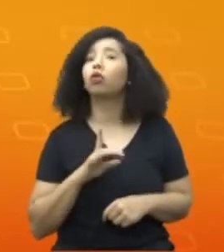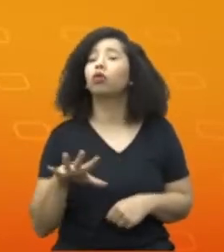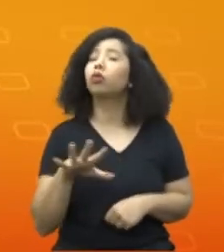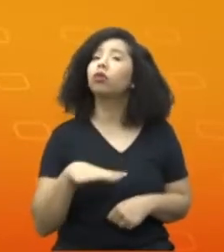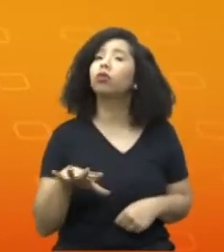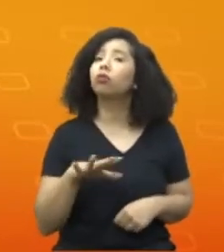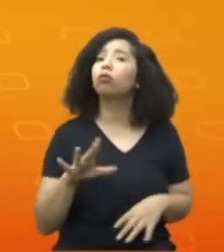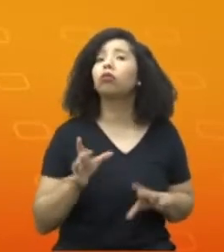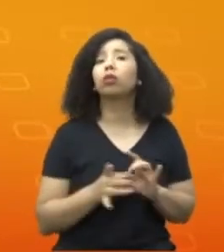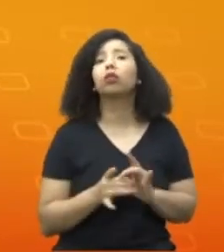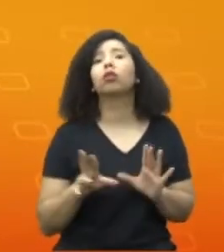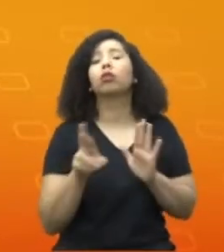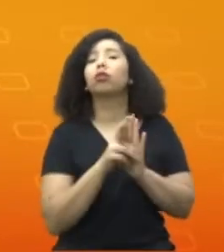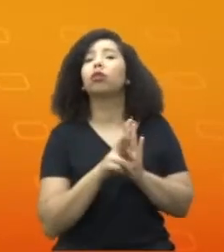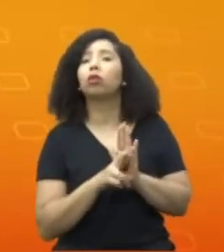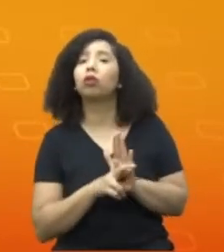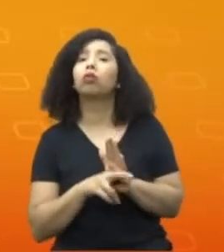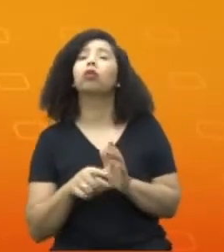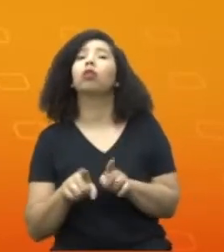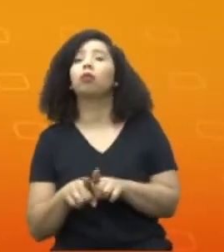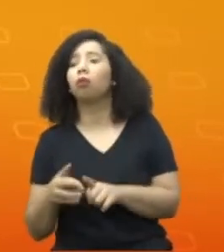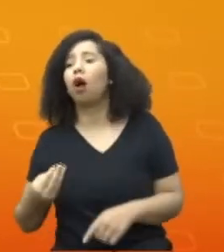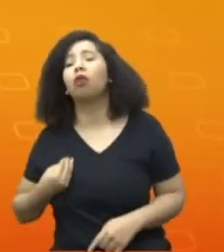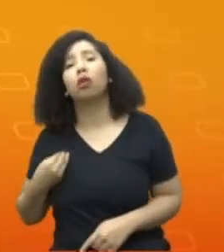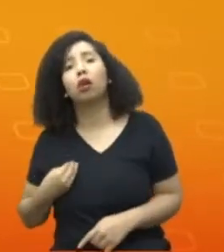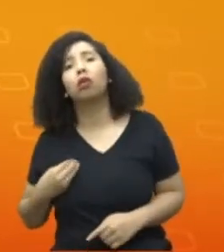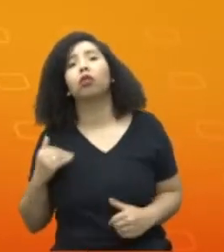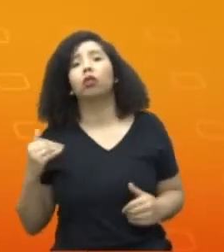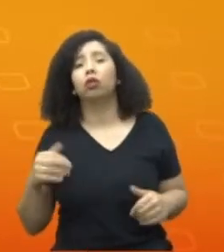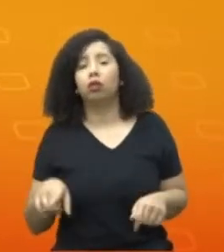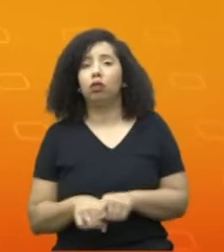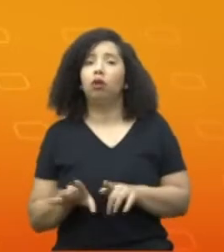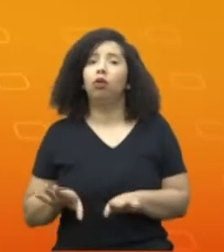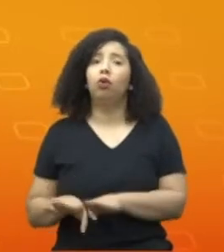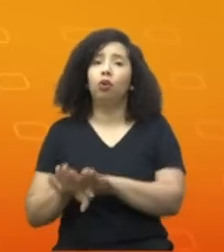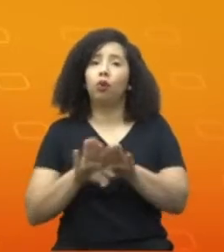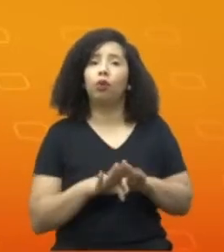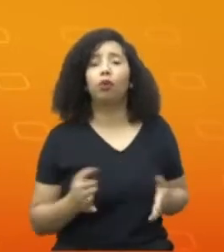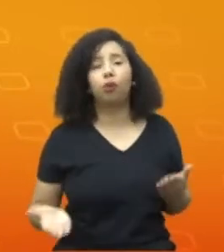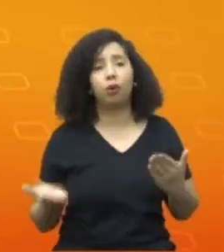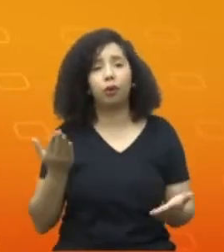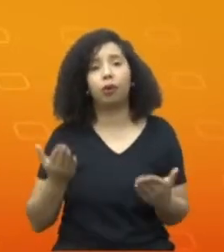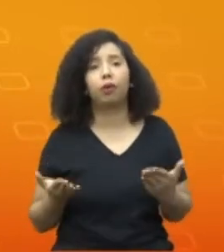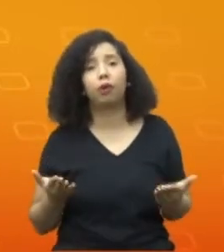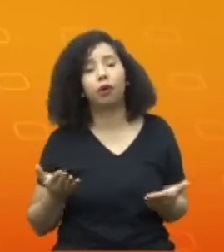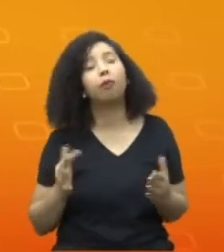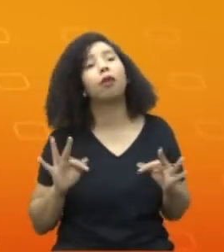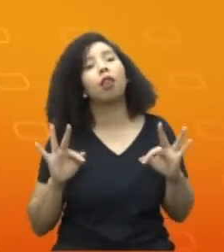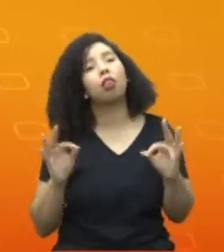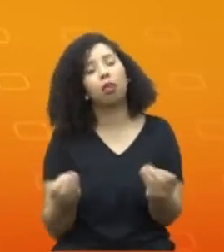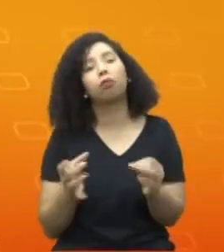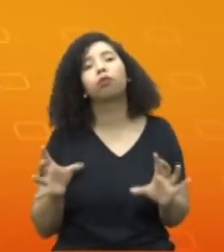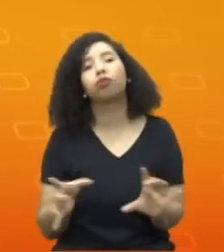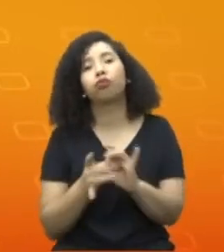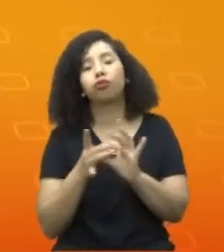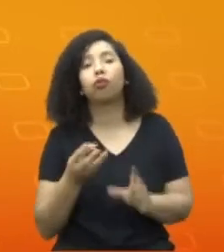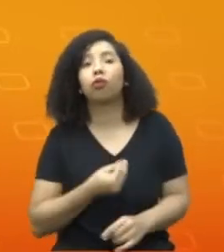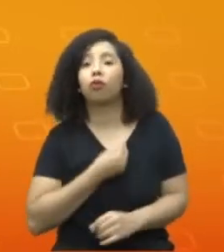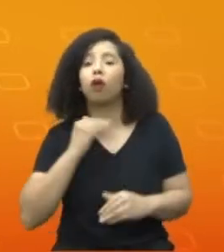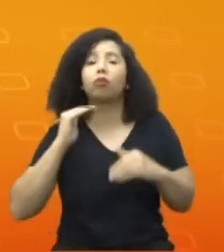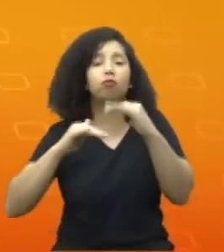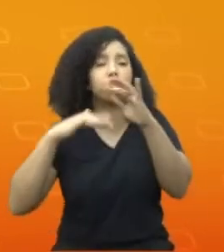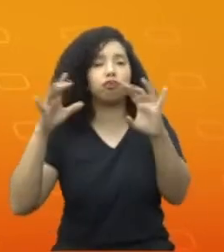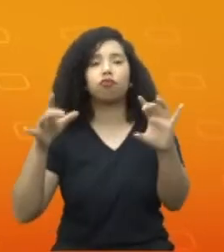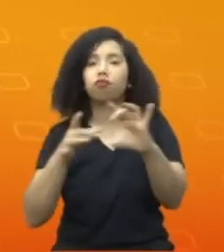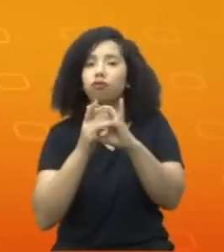regulação, com equilíbrio entre as forças para que todos possam conviver harmonicamente, crescer harmonicamente